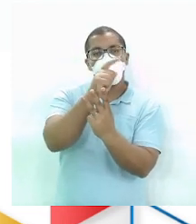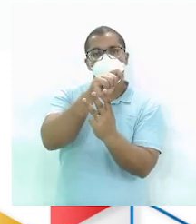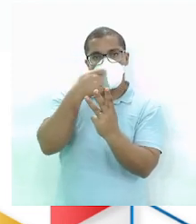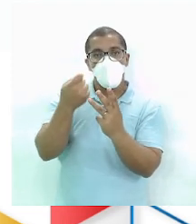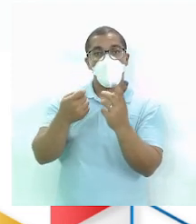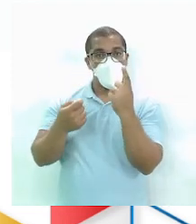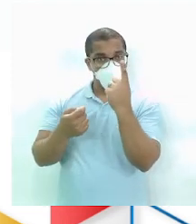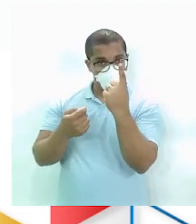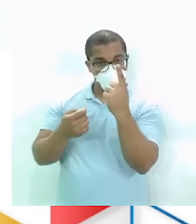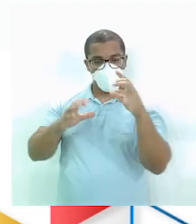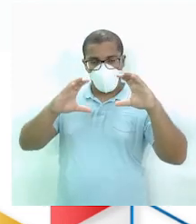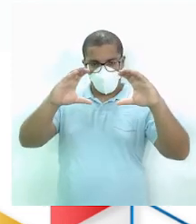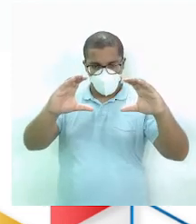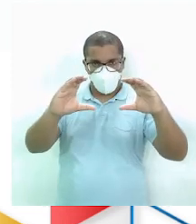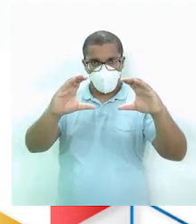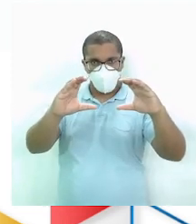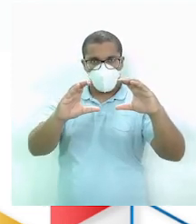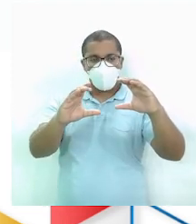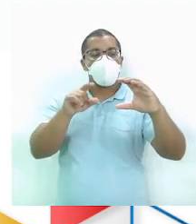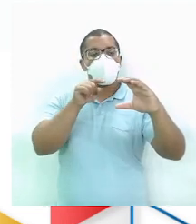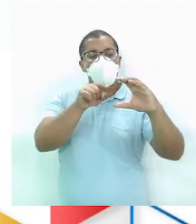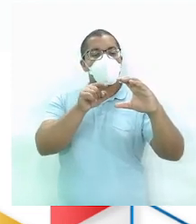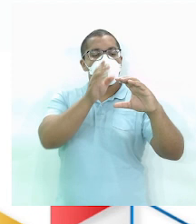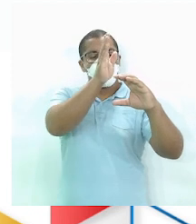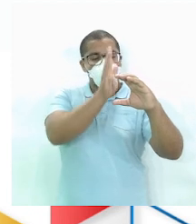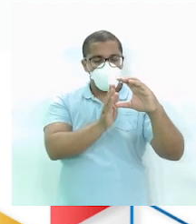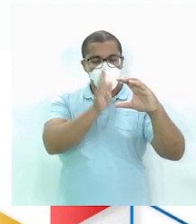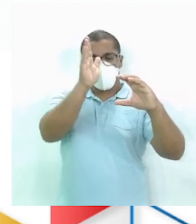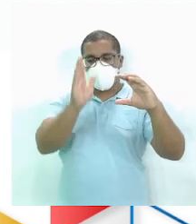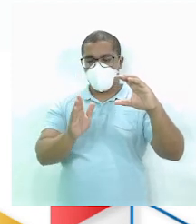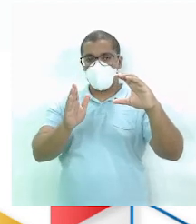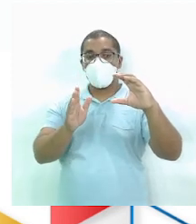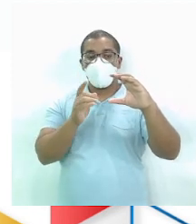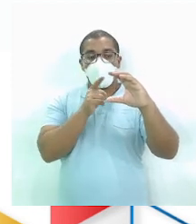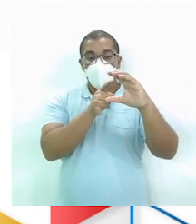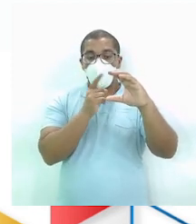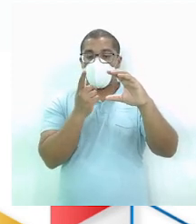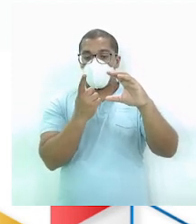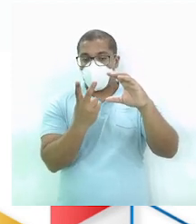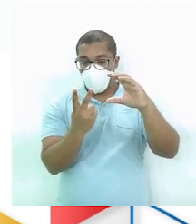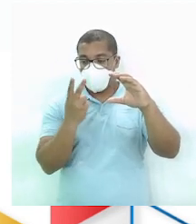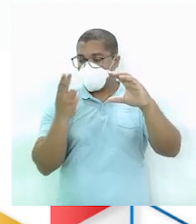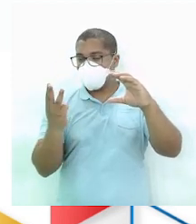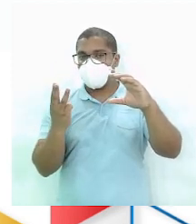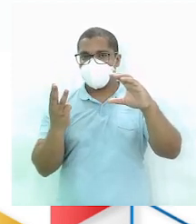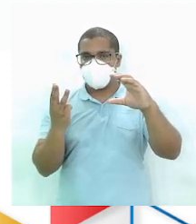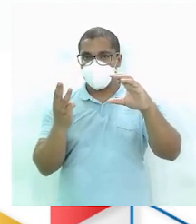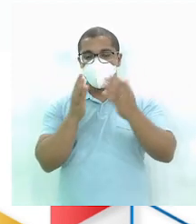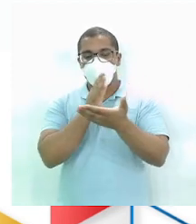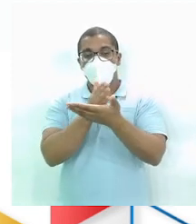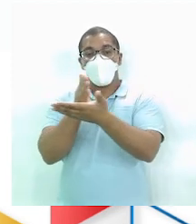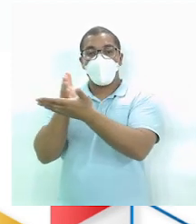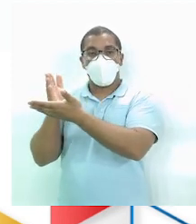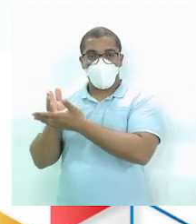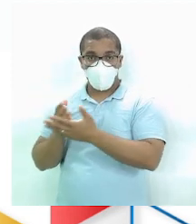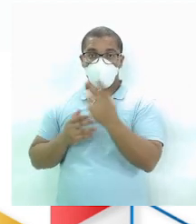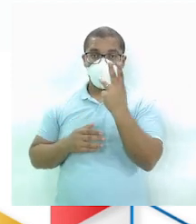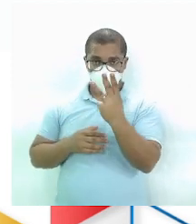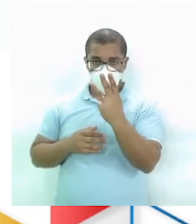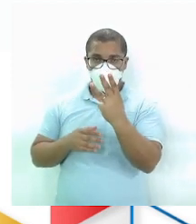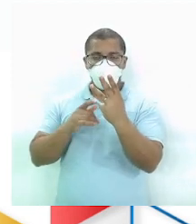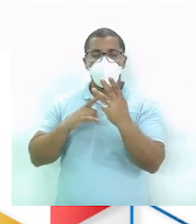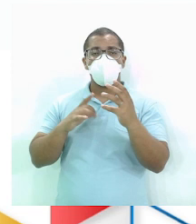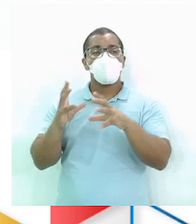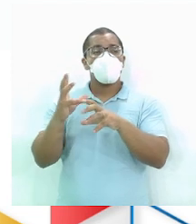essa medida Um terço Então uma parte do pão todo Que foi dividida em três E o número de